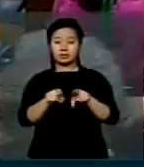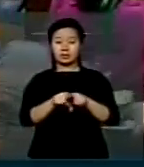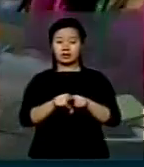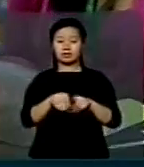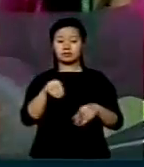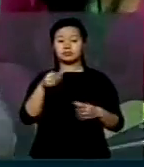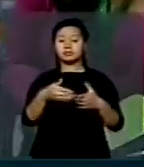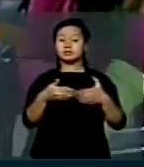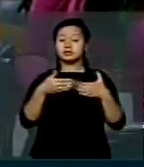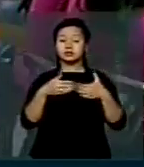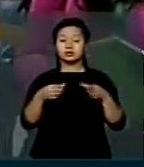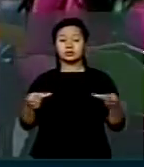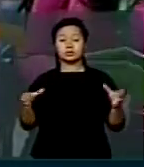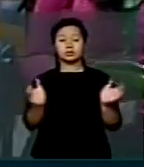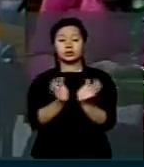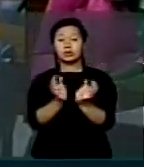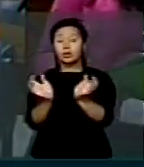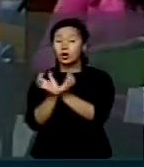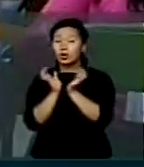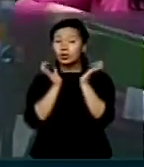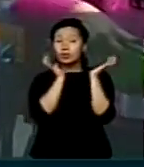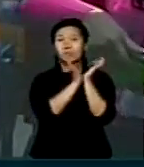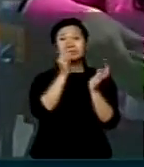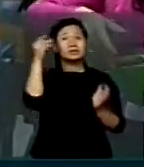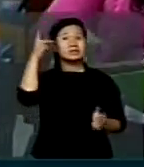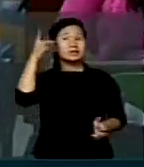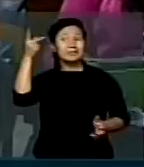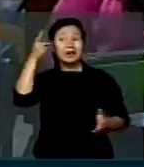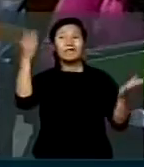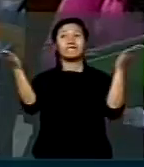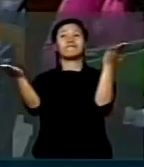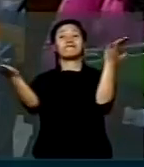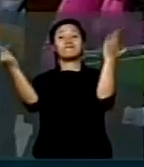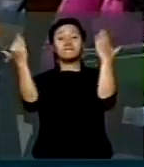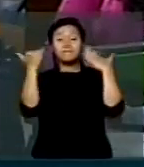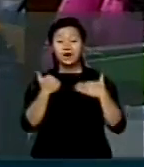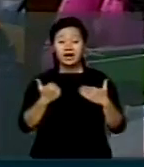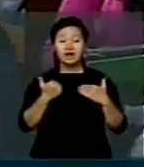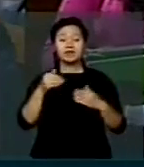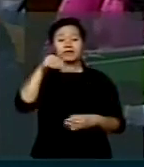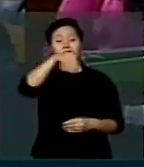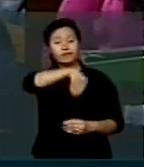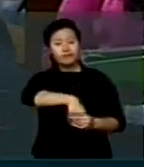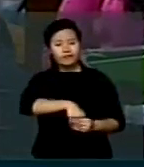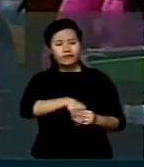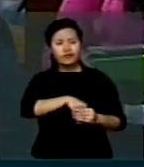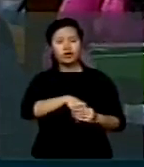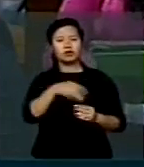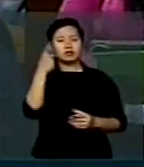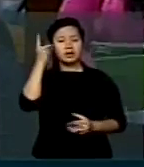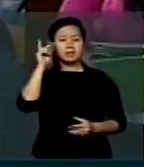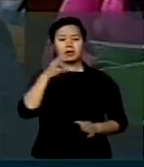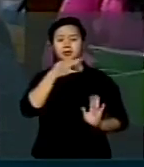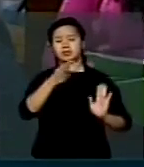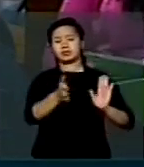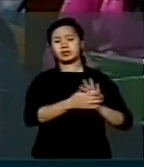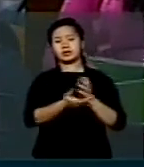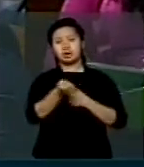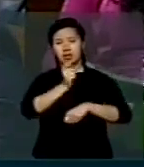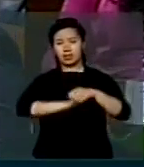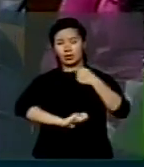pedir que a bancada paulista venha ao plenário e vote em peso nessa proposta de